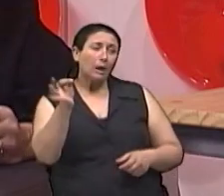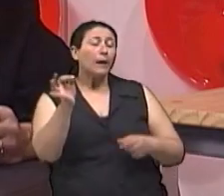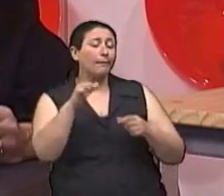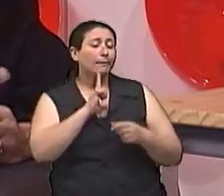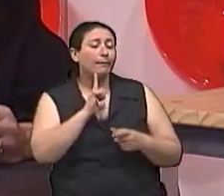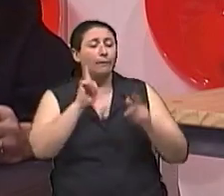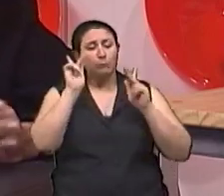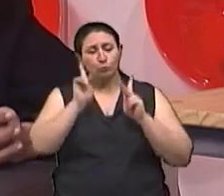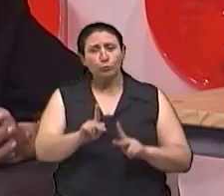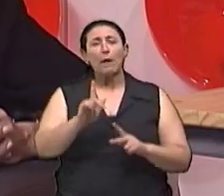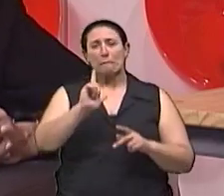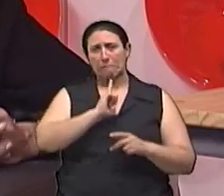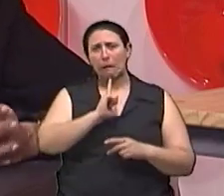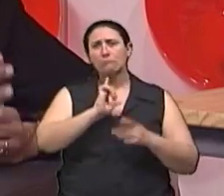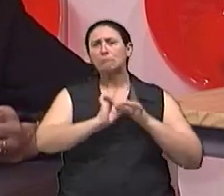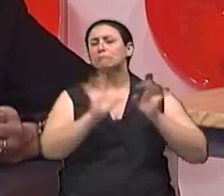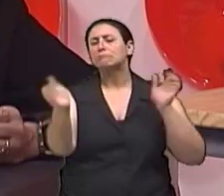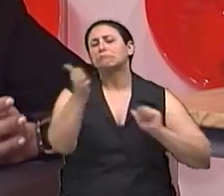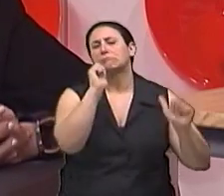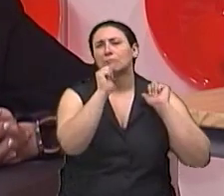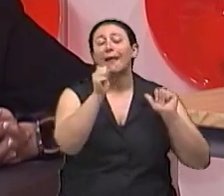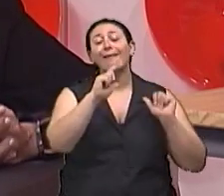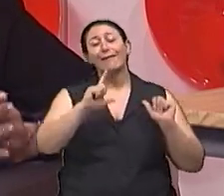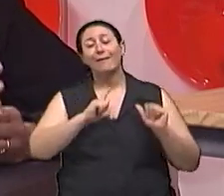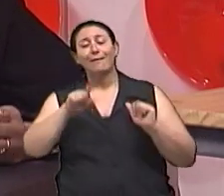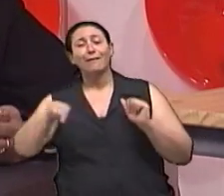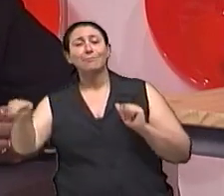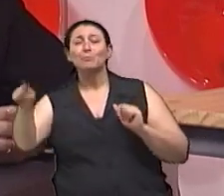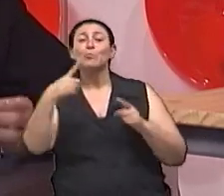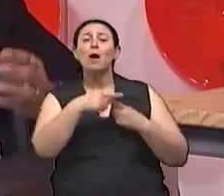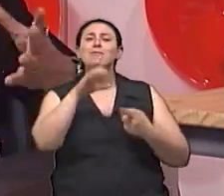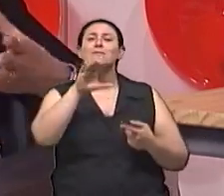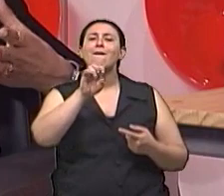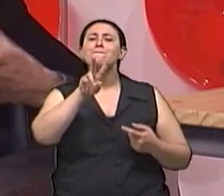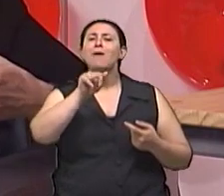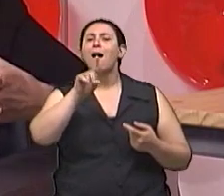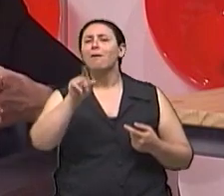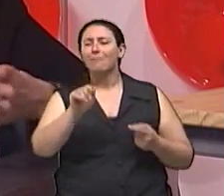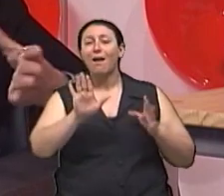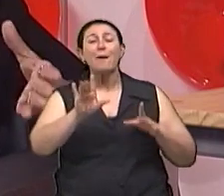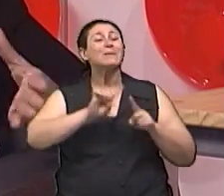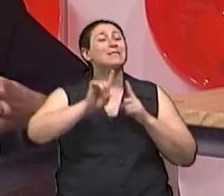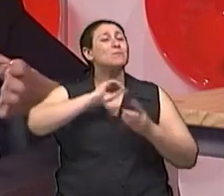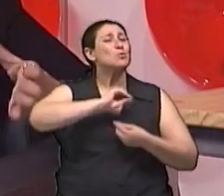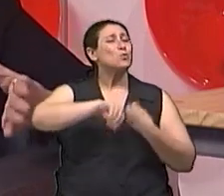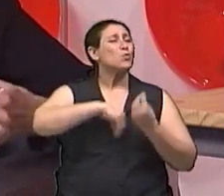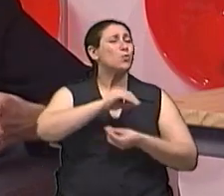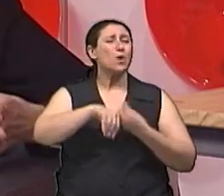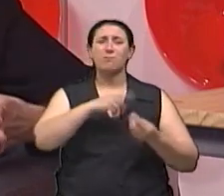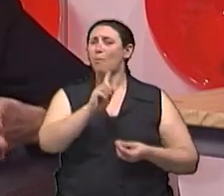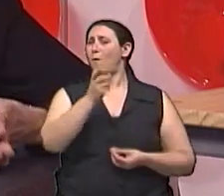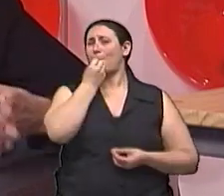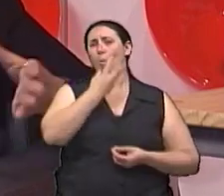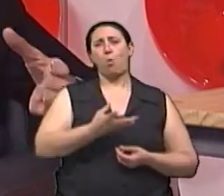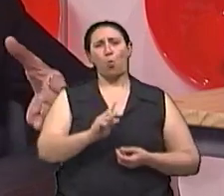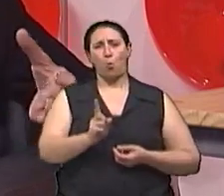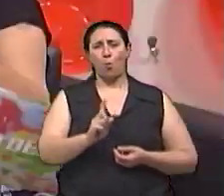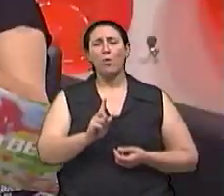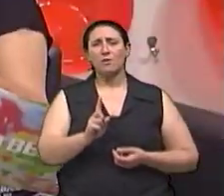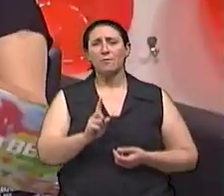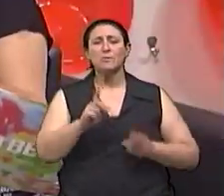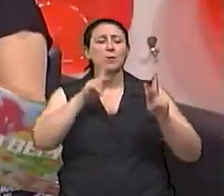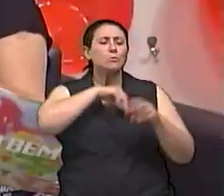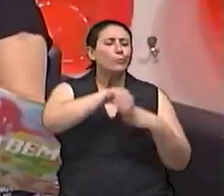que é a proteína do trigo, né? Da cevada E outras A mistura, nós sabemos que não faz bem E